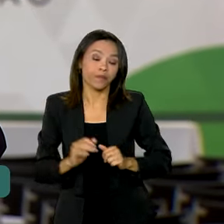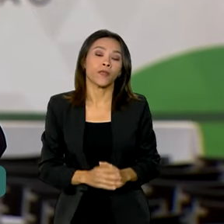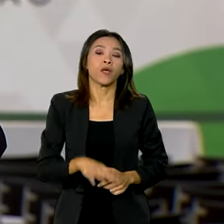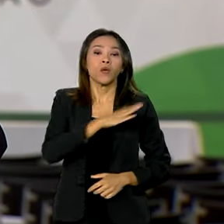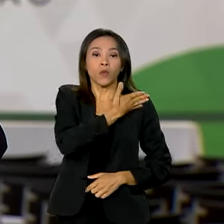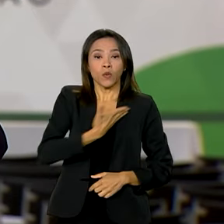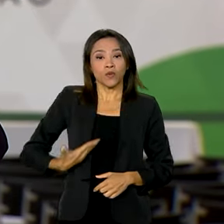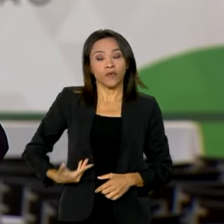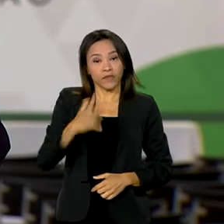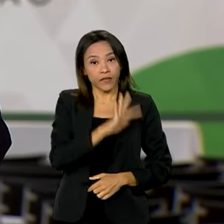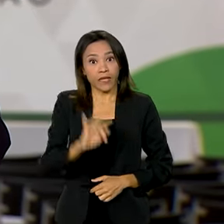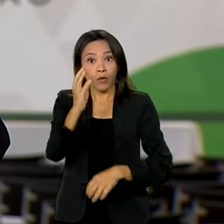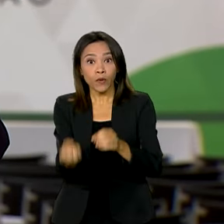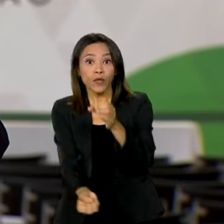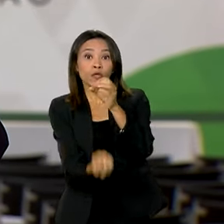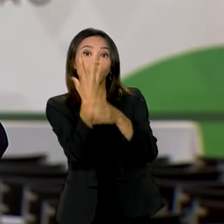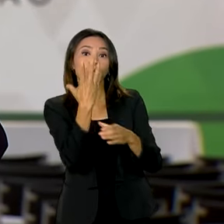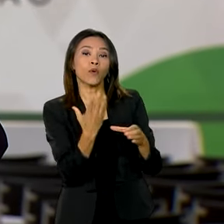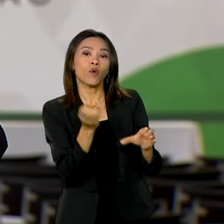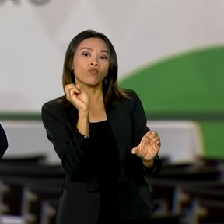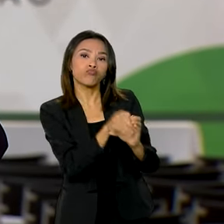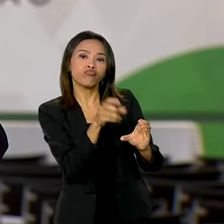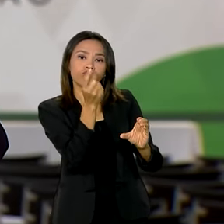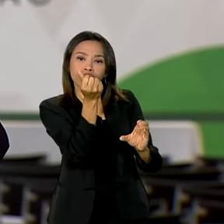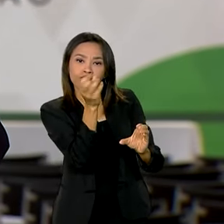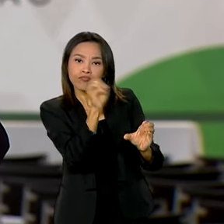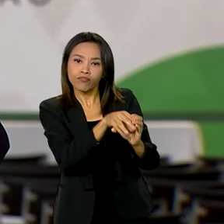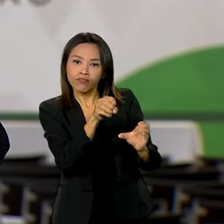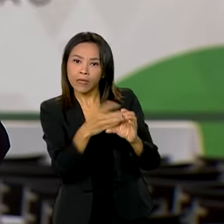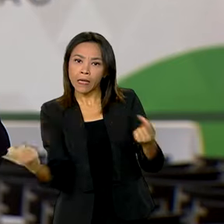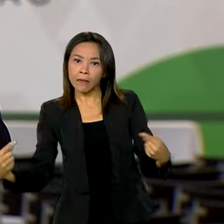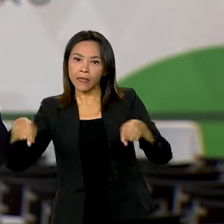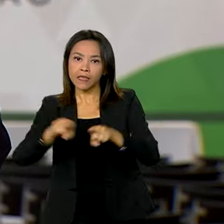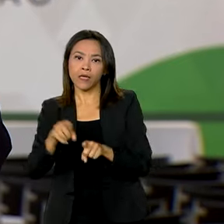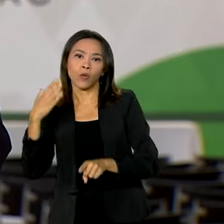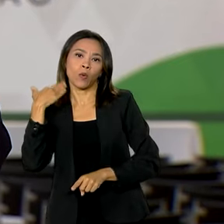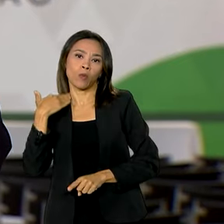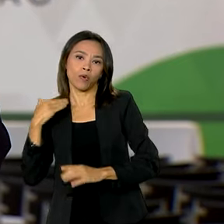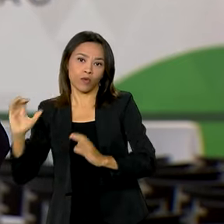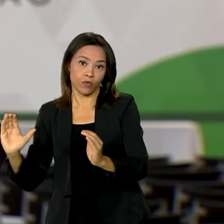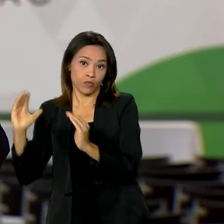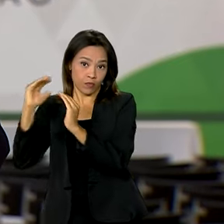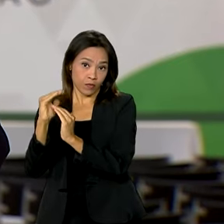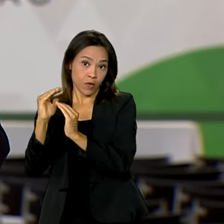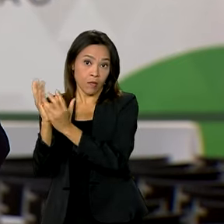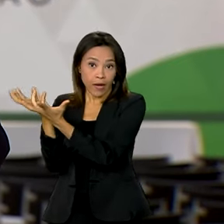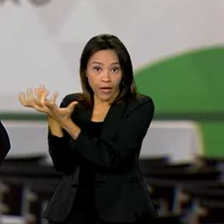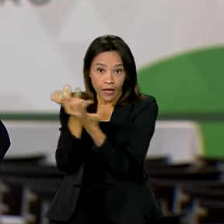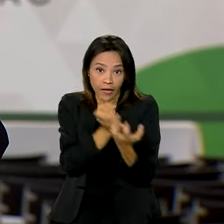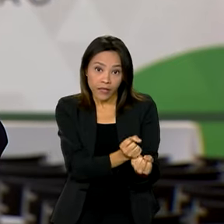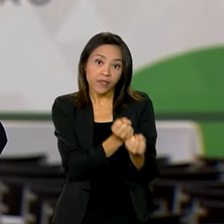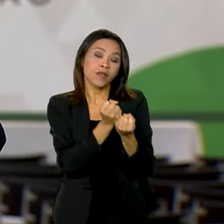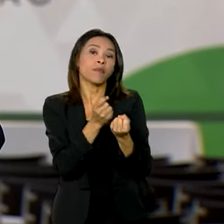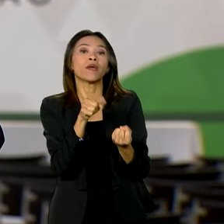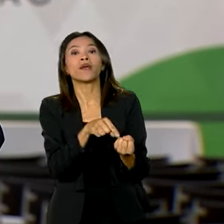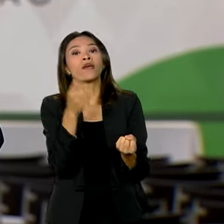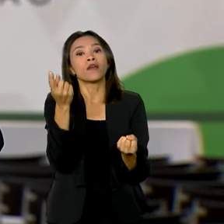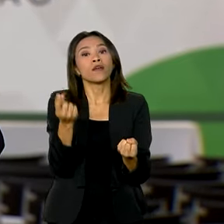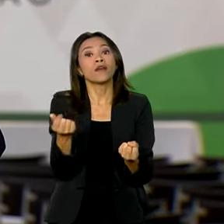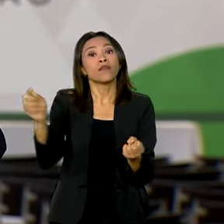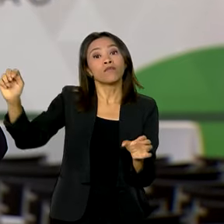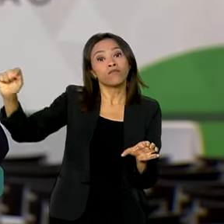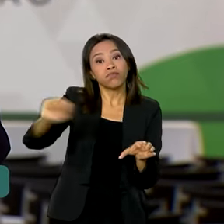federal criou uma conta, em parceria com a Fundação Banco do Brasil, criou uma conta para receber doações vindas do exterior